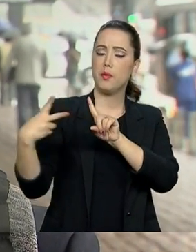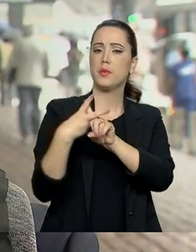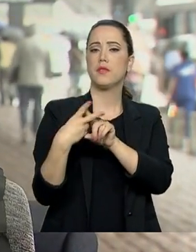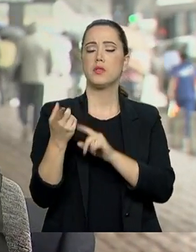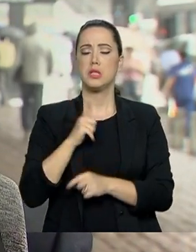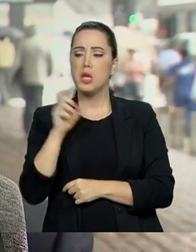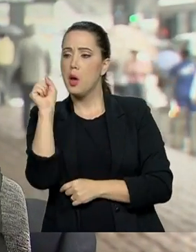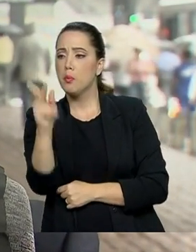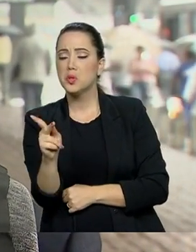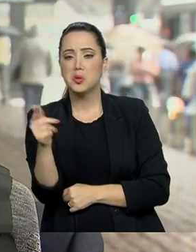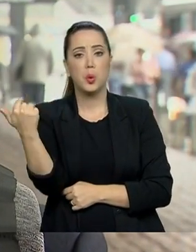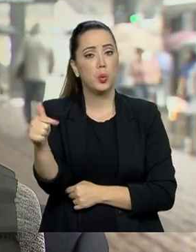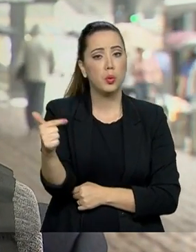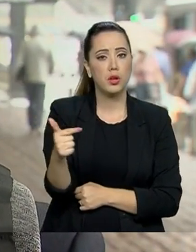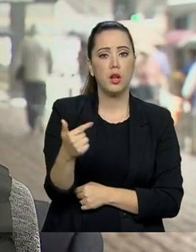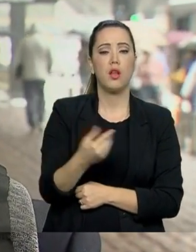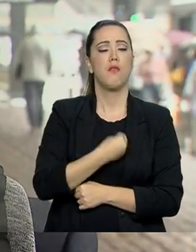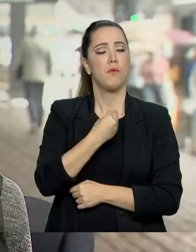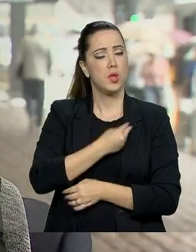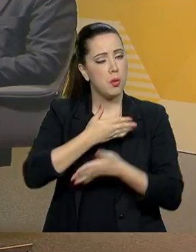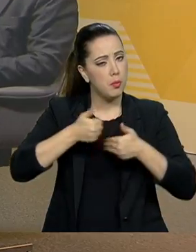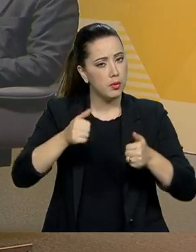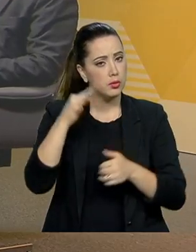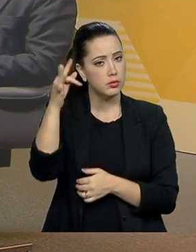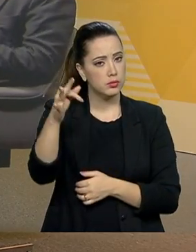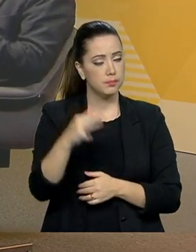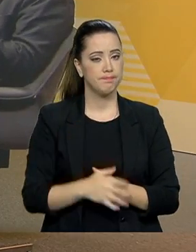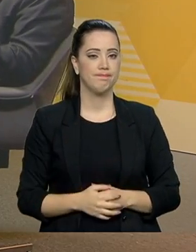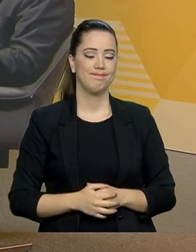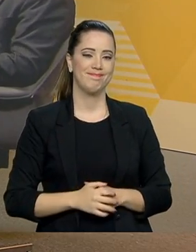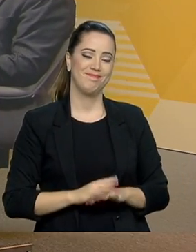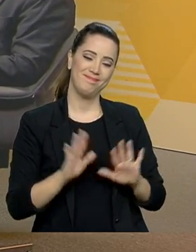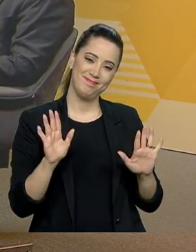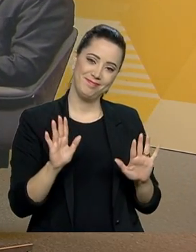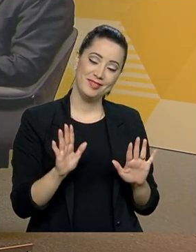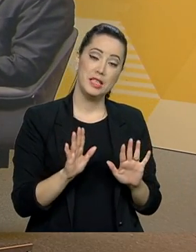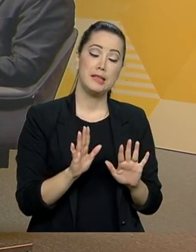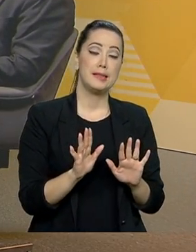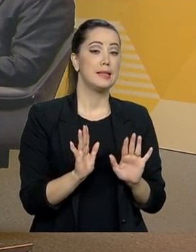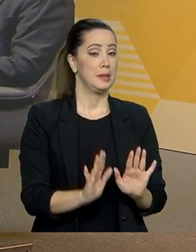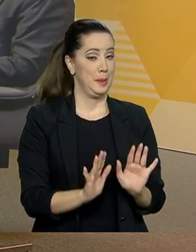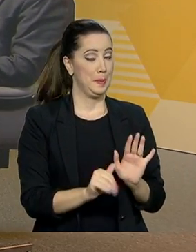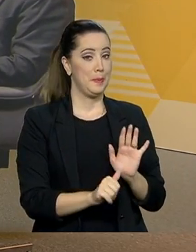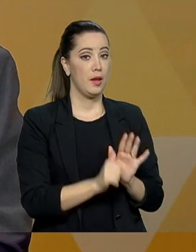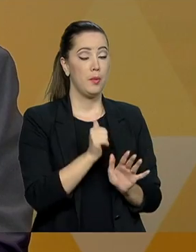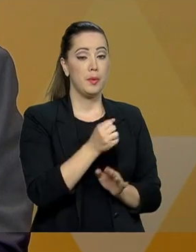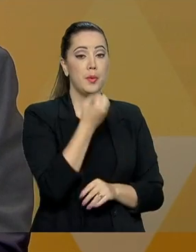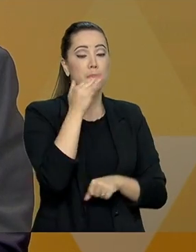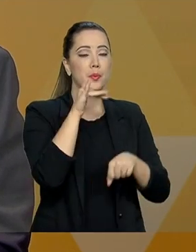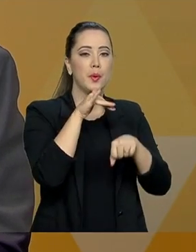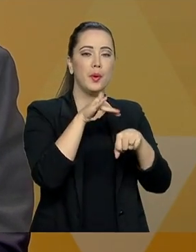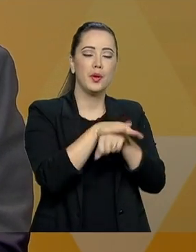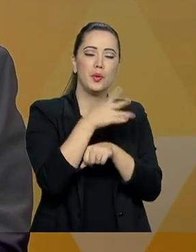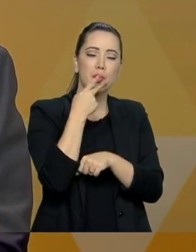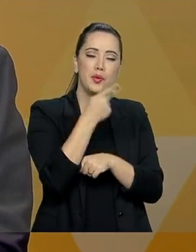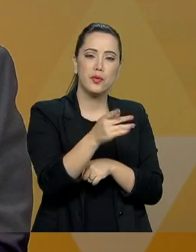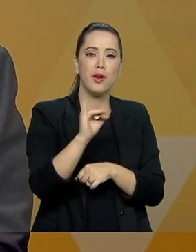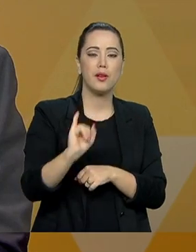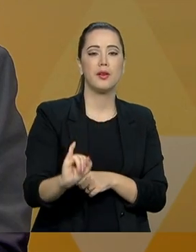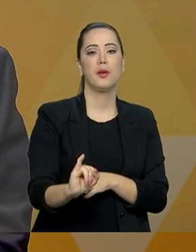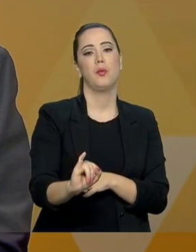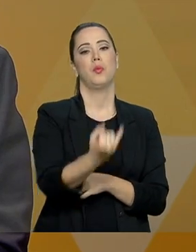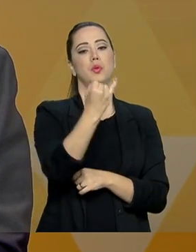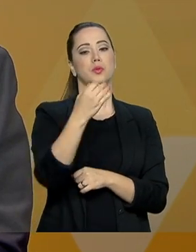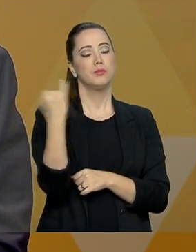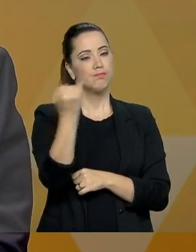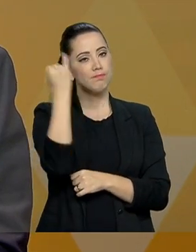eu não vou, se eu vou ter condição boa no futuro ou não? Bom, primeiro, boa noite. Dizer que é uma oportunidade de